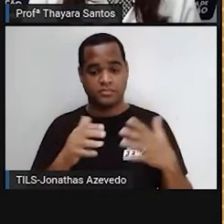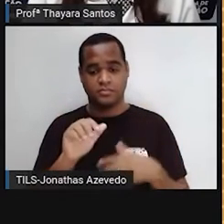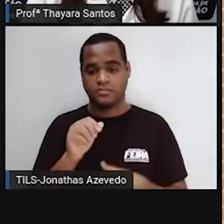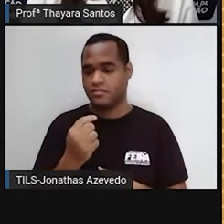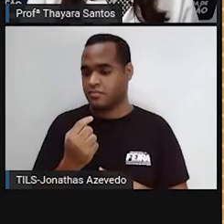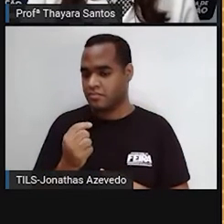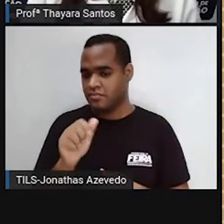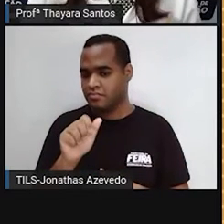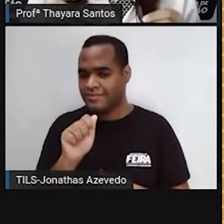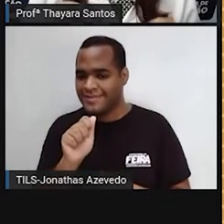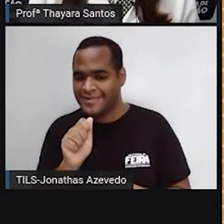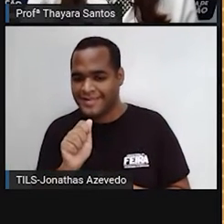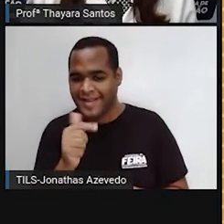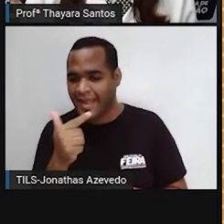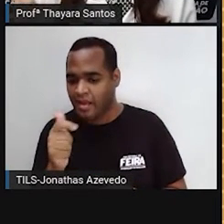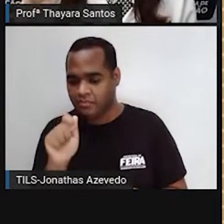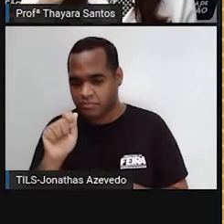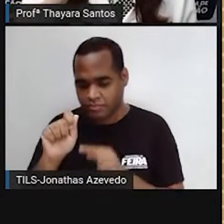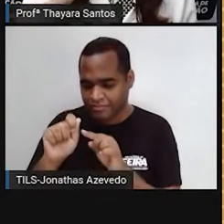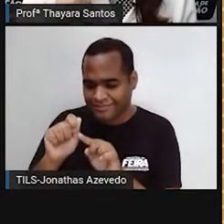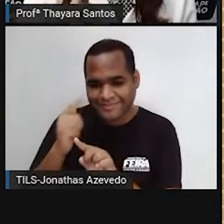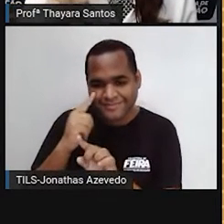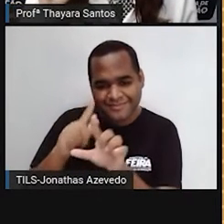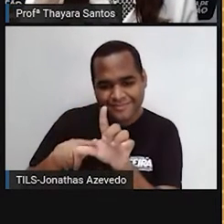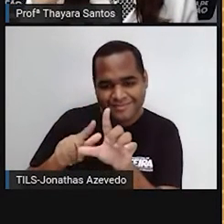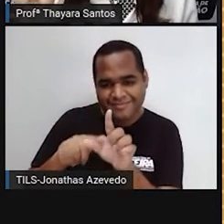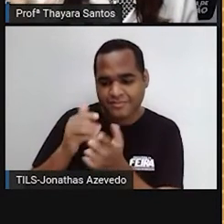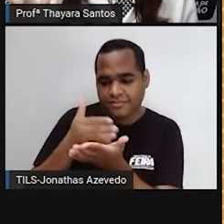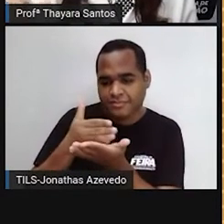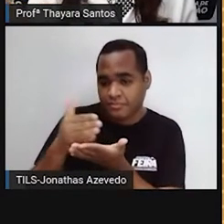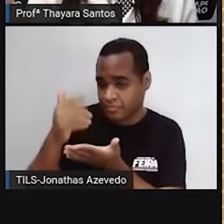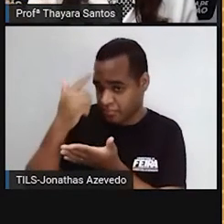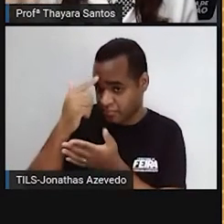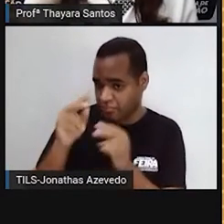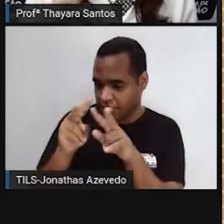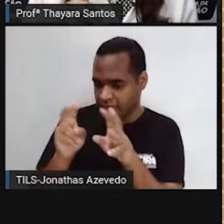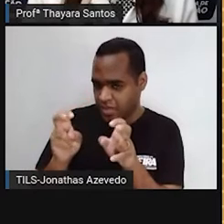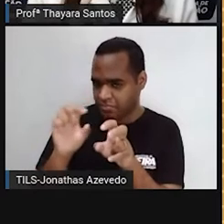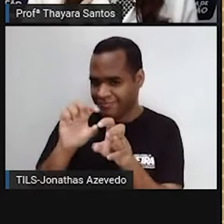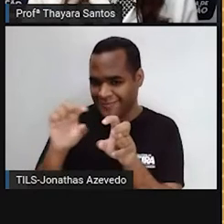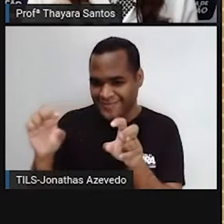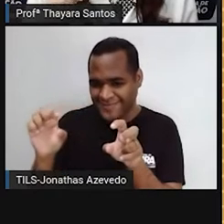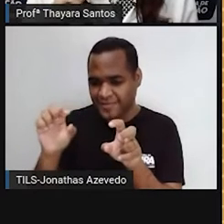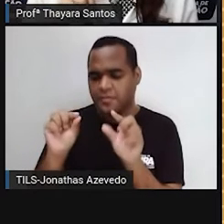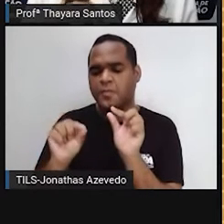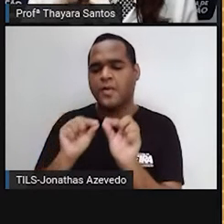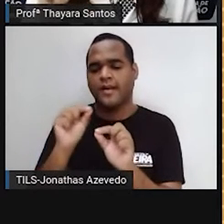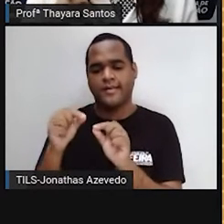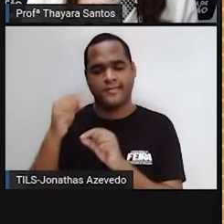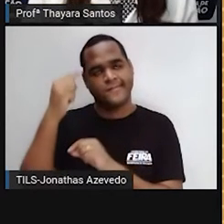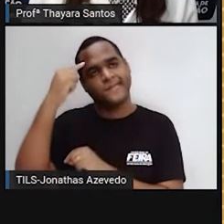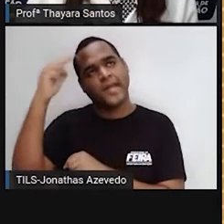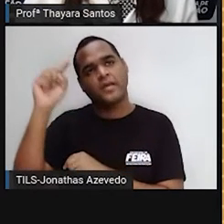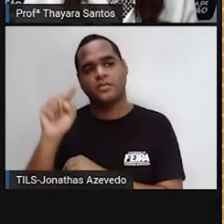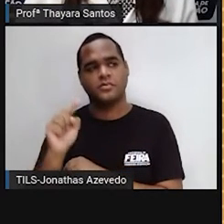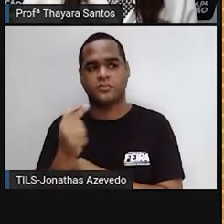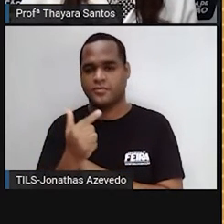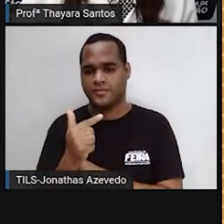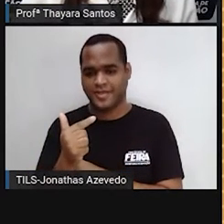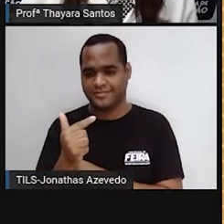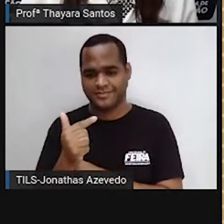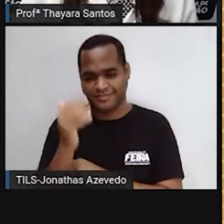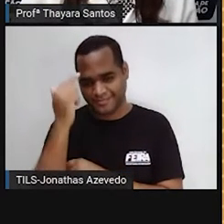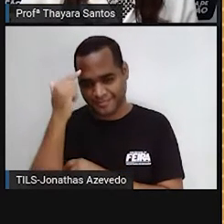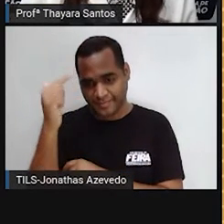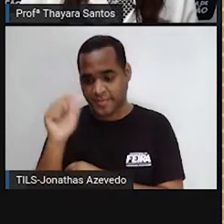-celulares. Sempre que a gente vê a letrinha A antes de um termo, a gente tem a ideia de não. Esse A